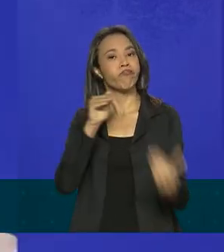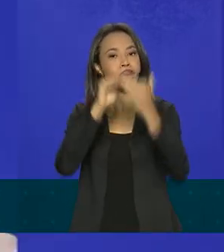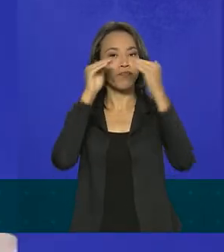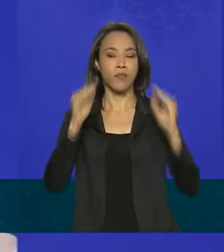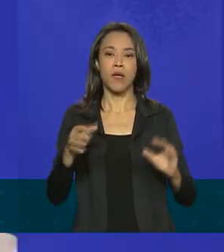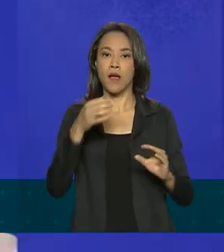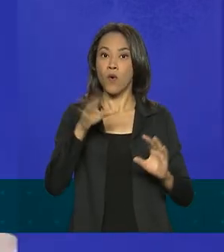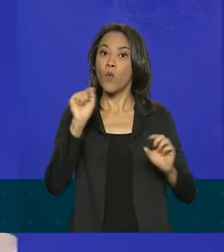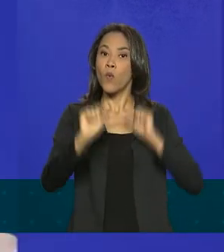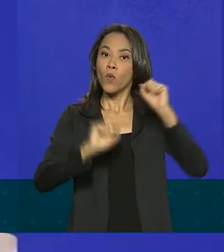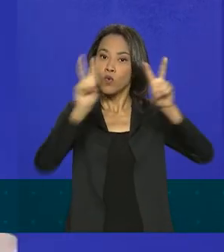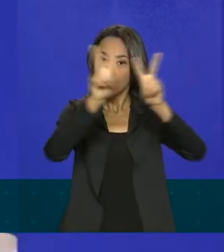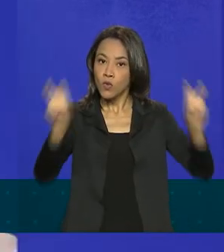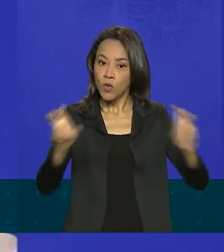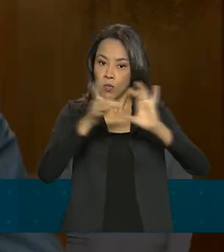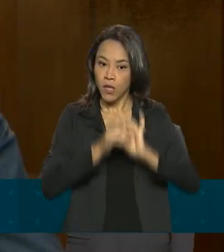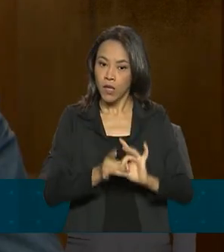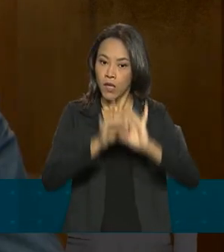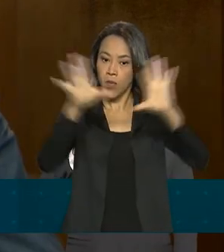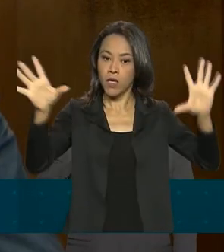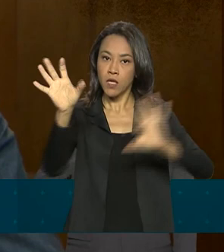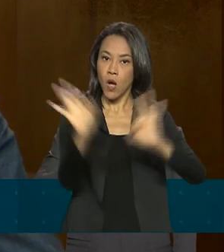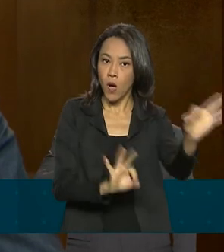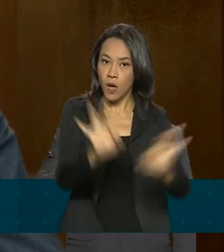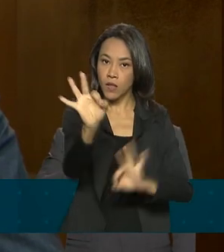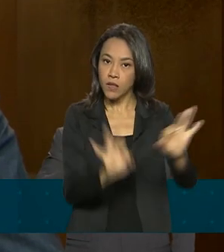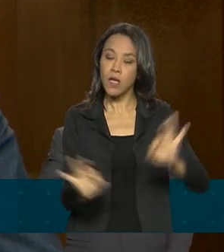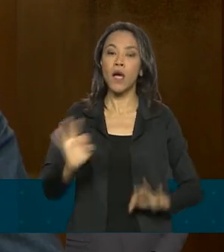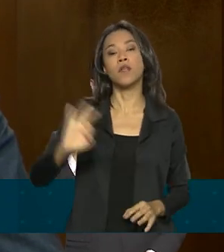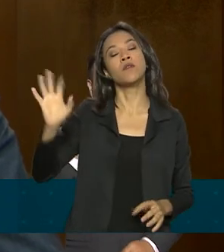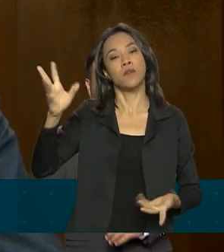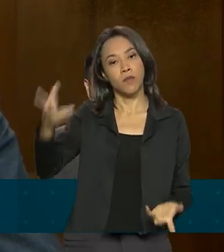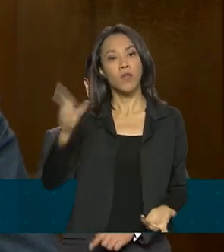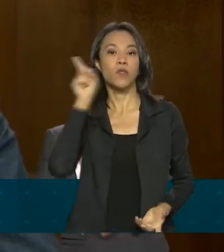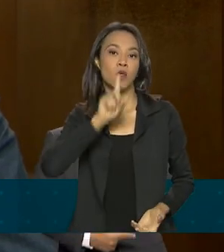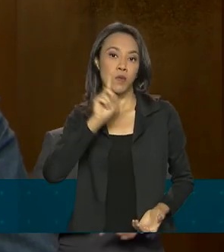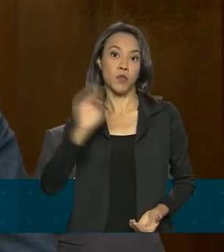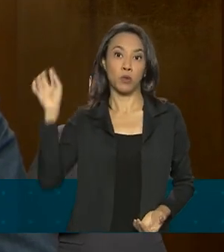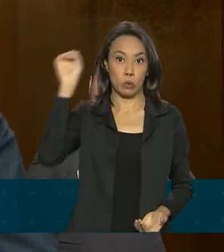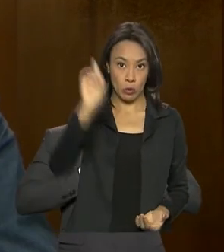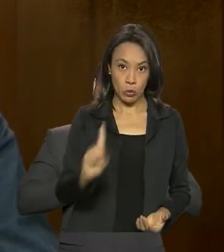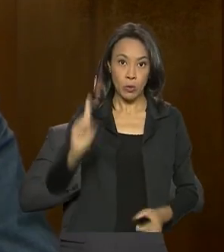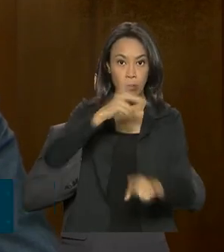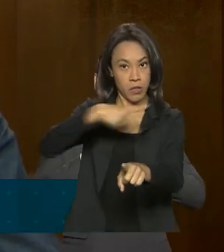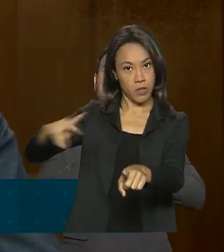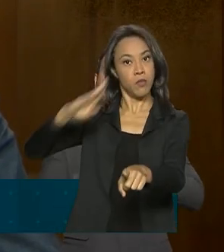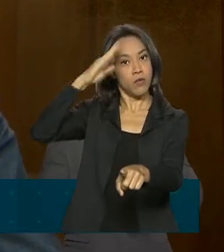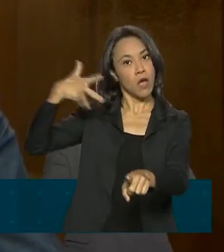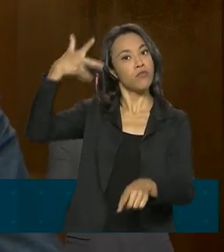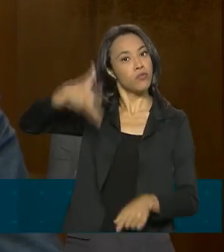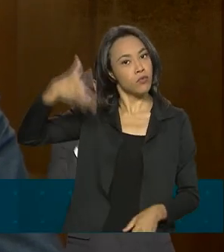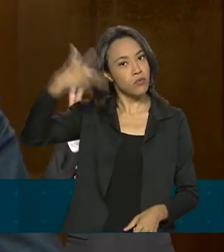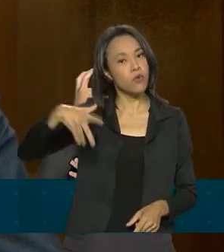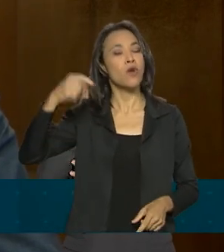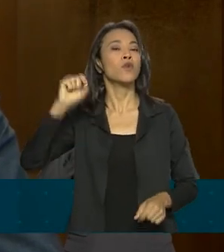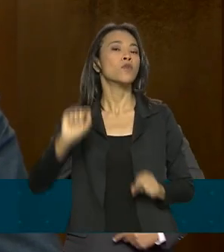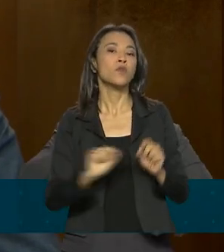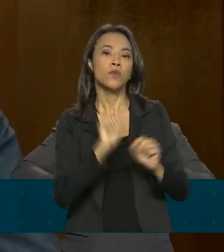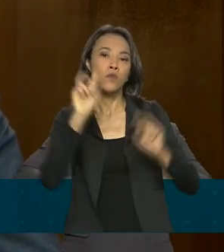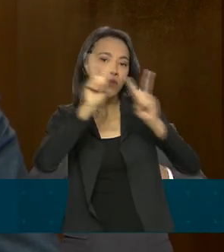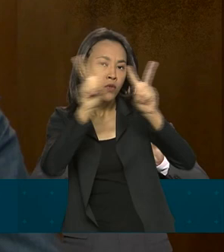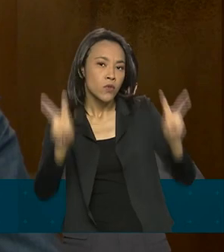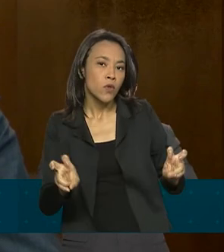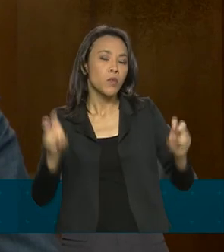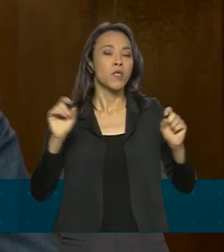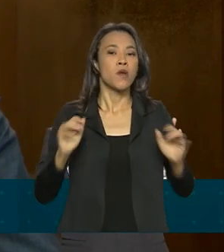organizada pelos Estados Unidos. O presidente Jair Bolsonaro discursou sobre as medidas do governo na promoção dos direitos